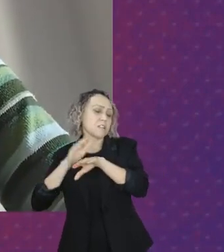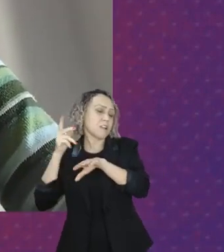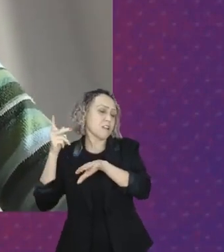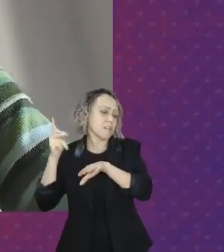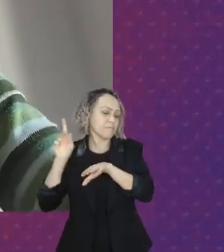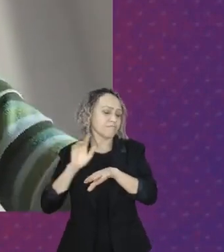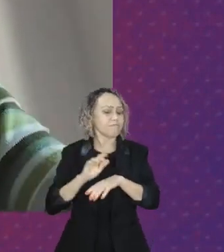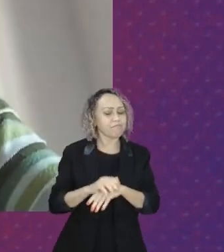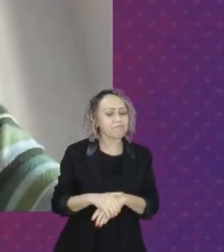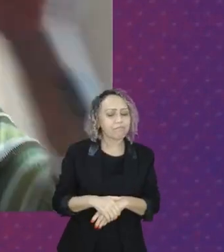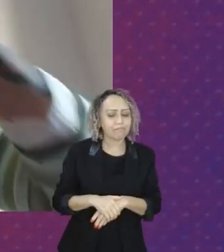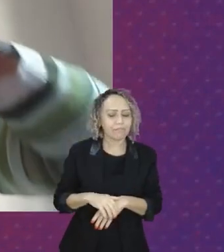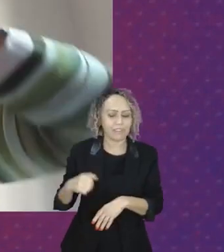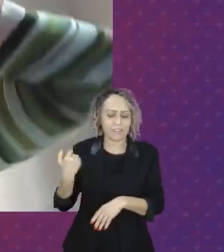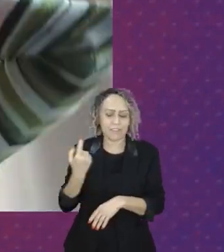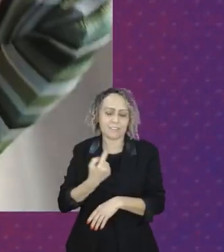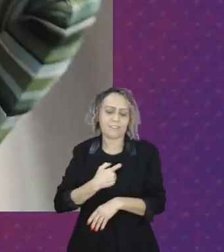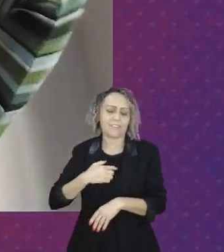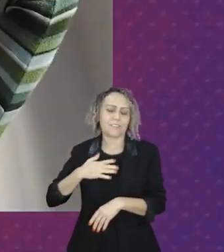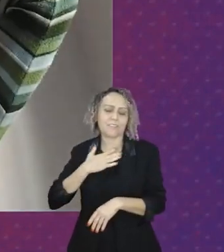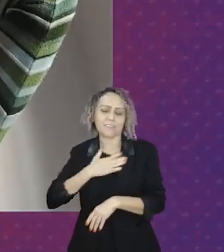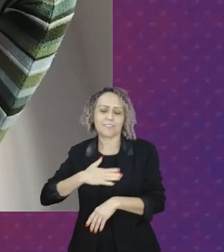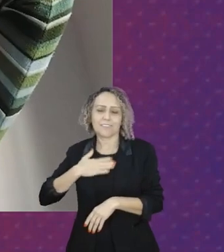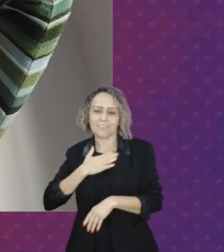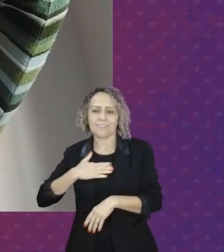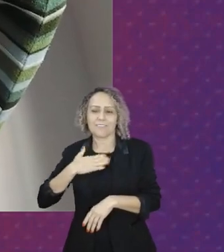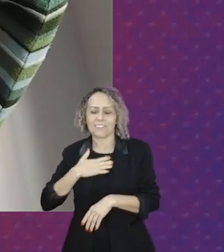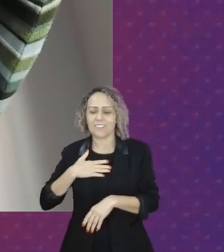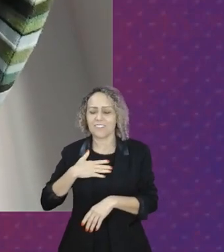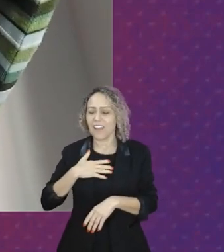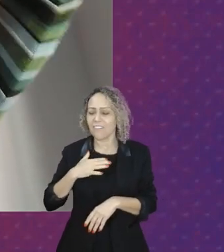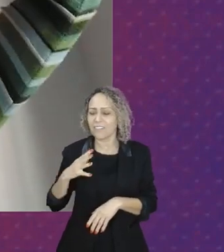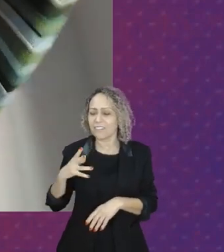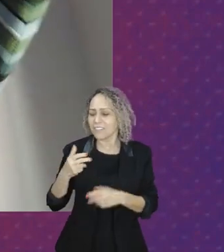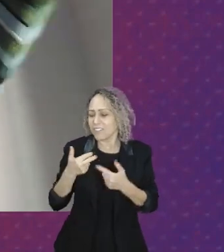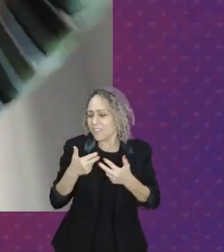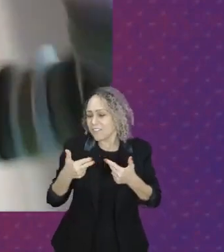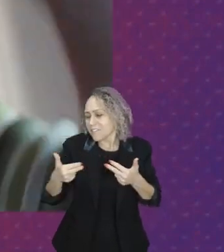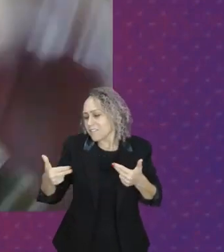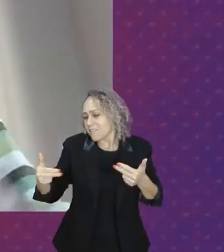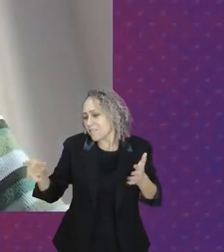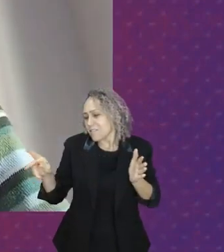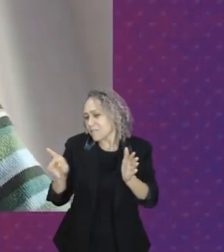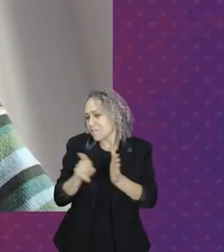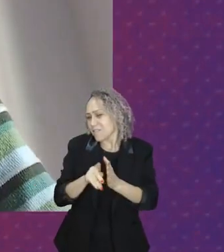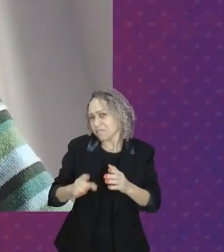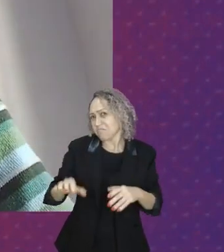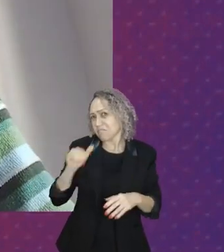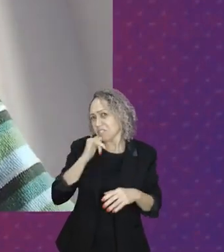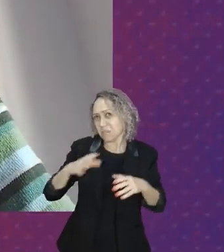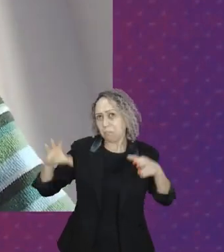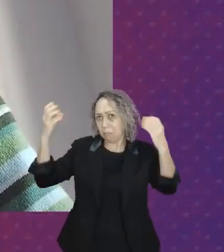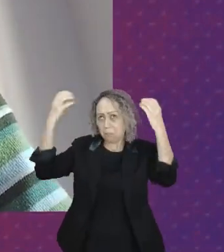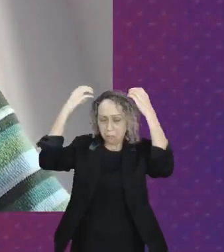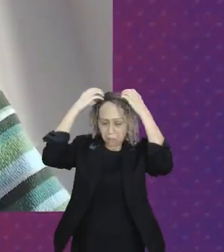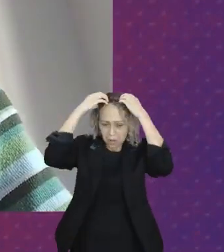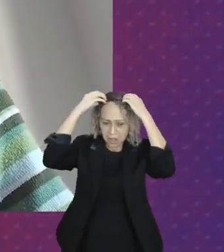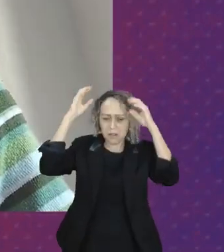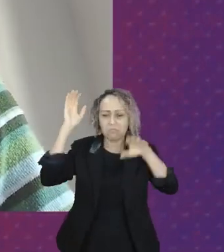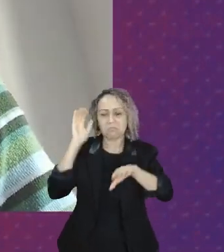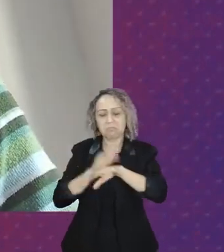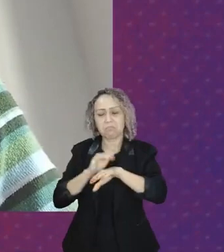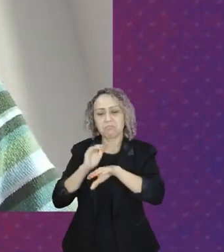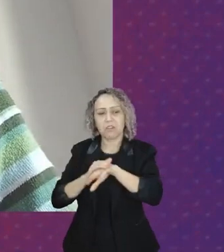tudo que fosse da NBA, da Disney, enfim, a gente dava muito valor